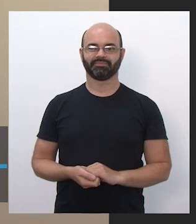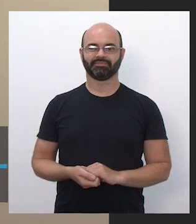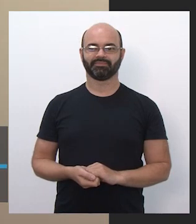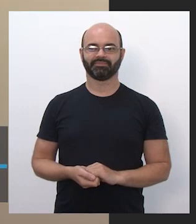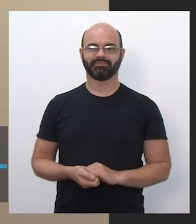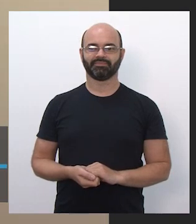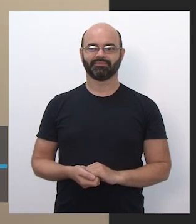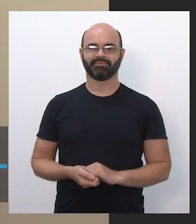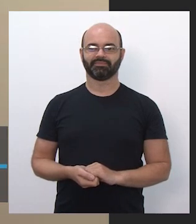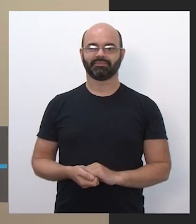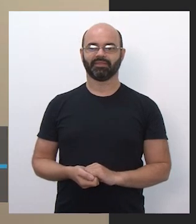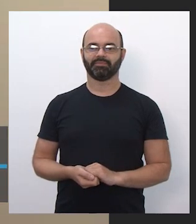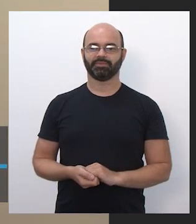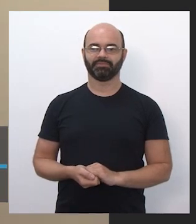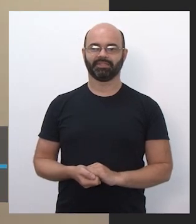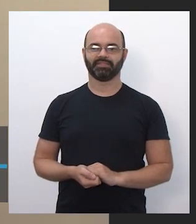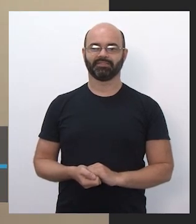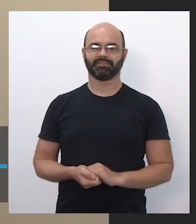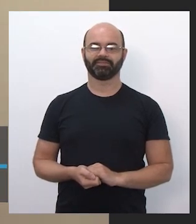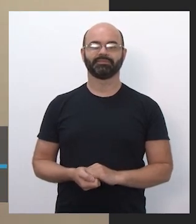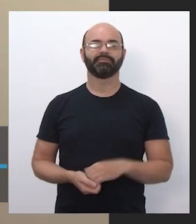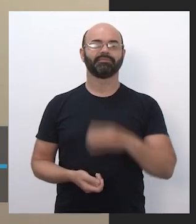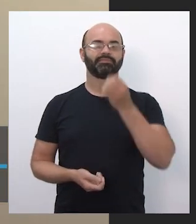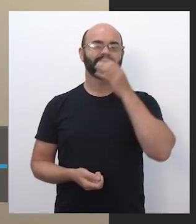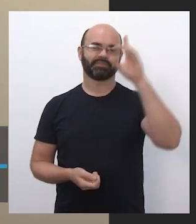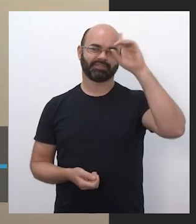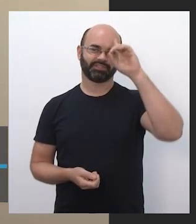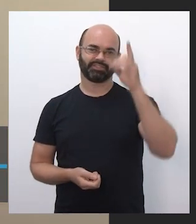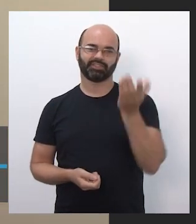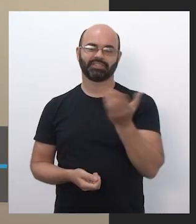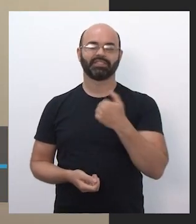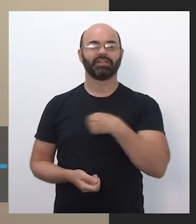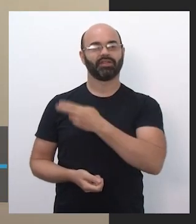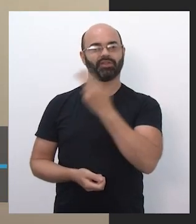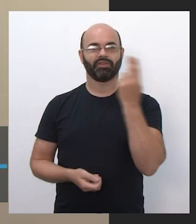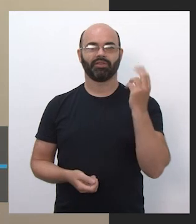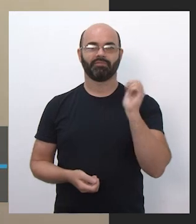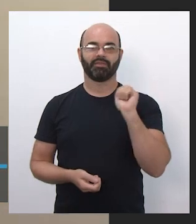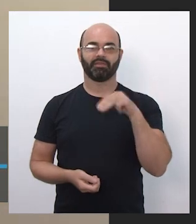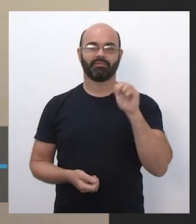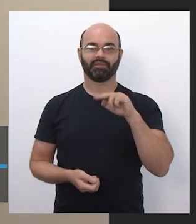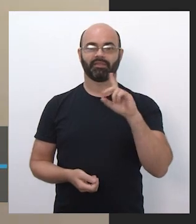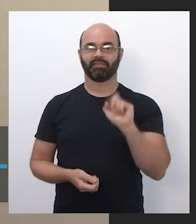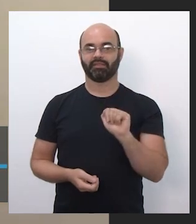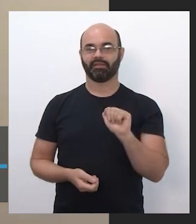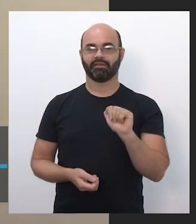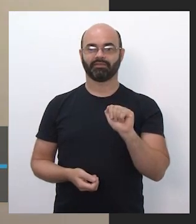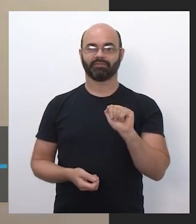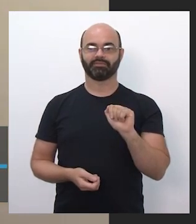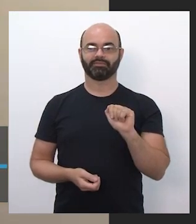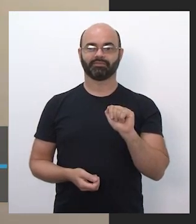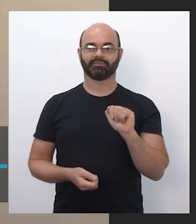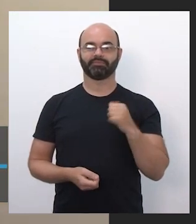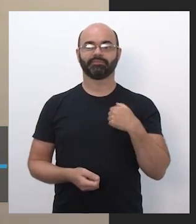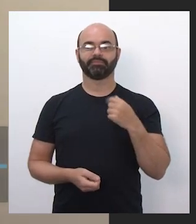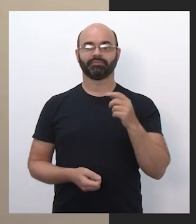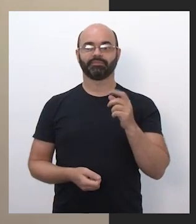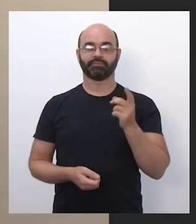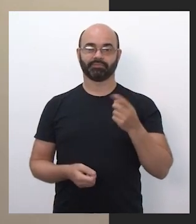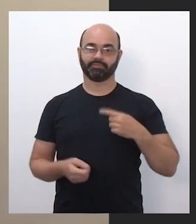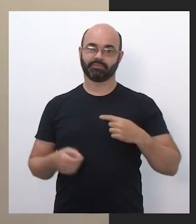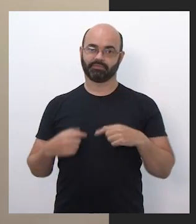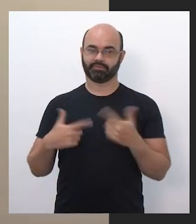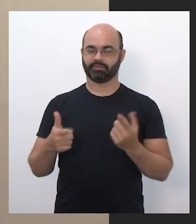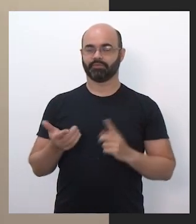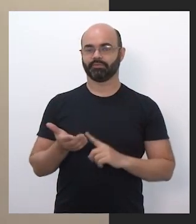Bom dia, pessoal. Eu sou a Amanda, sou assessora aqui no departamento de tecnologia